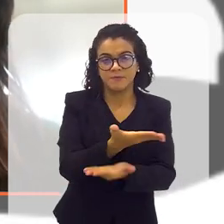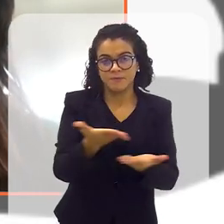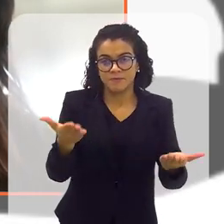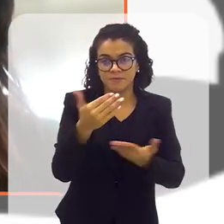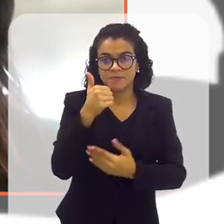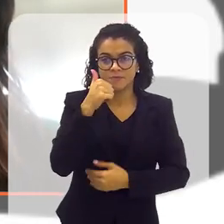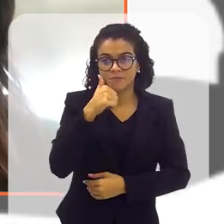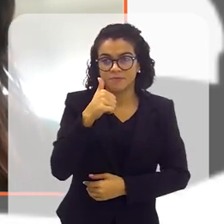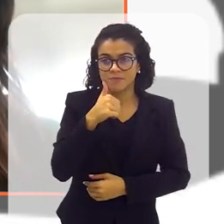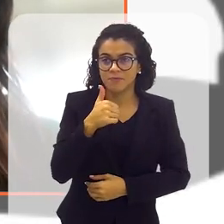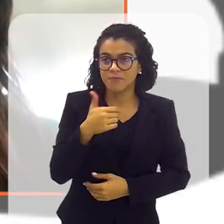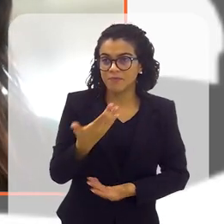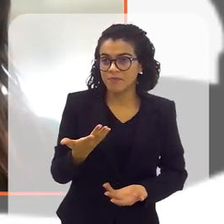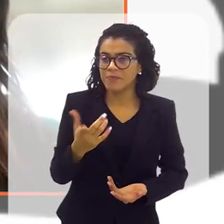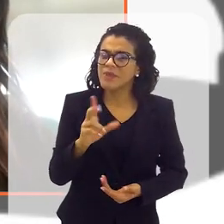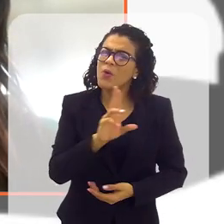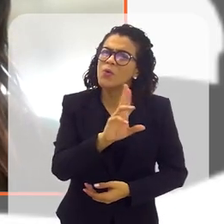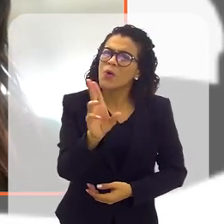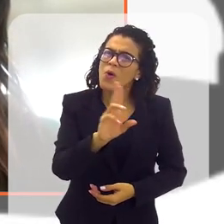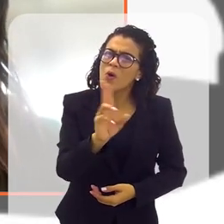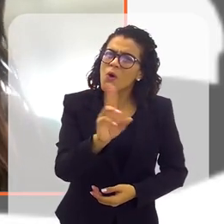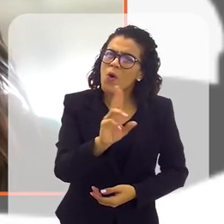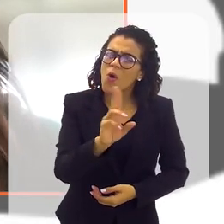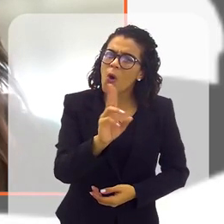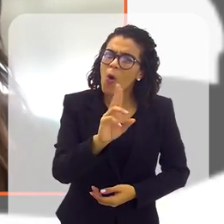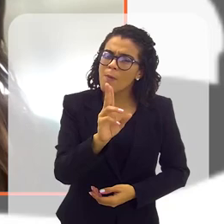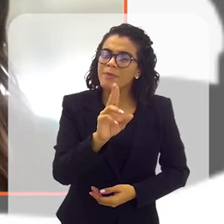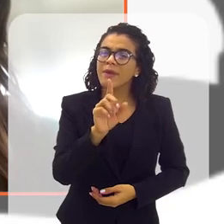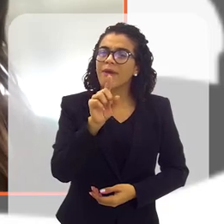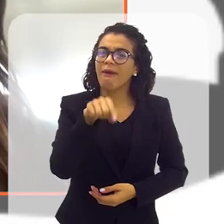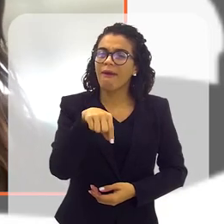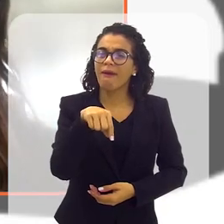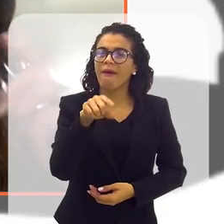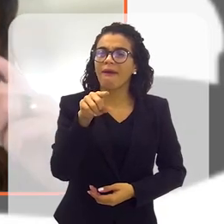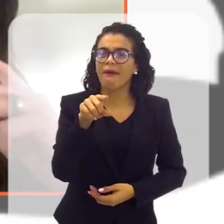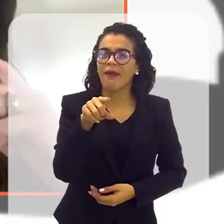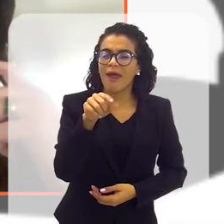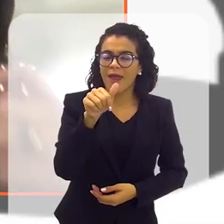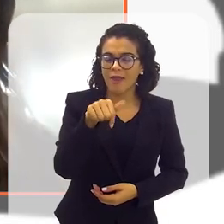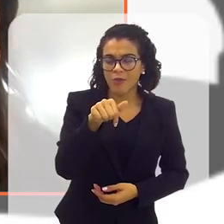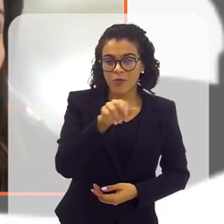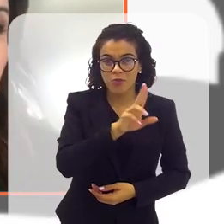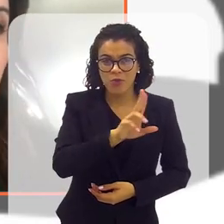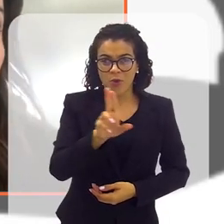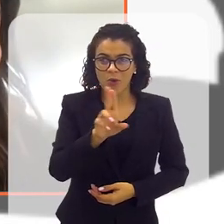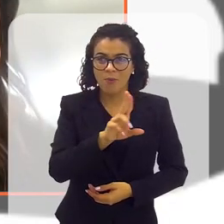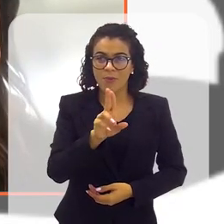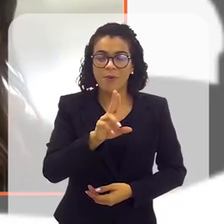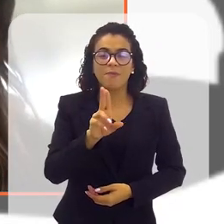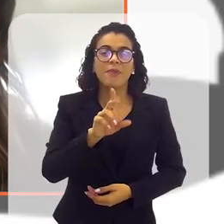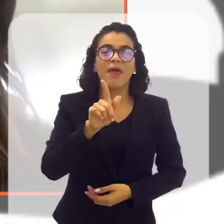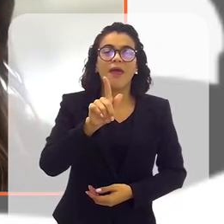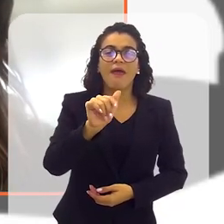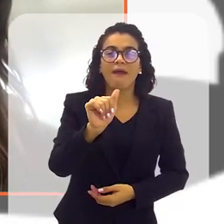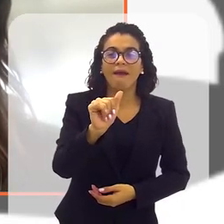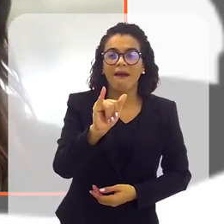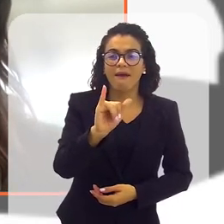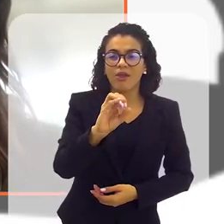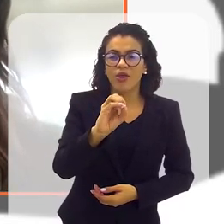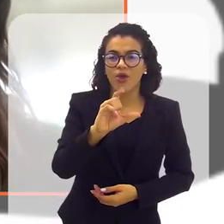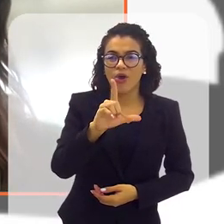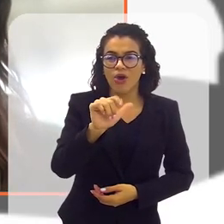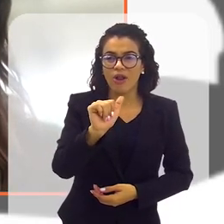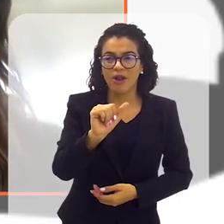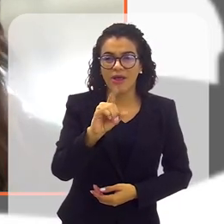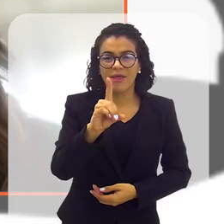também para elas. A gaiola de ouro, tem um nome no narcisismo que se atribui a isso, a gaiola de ouro,